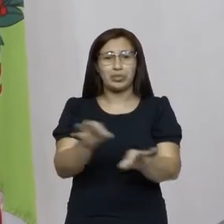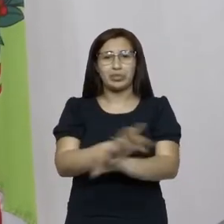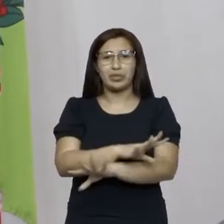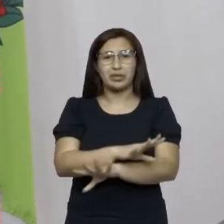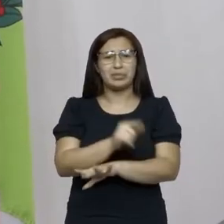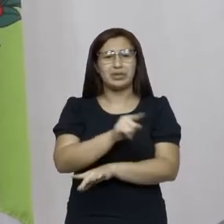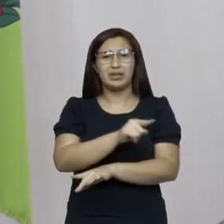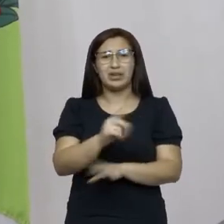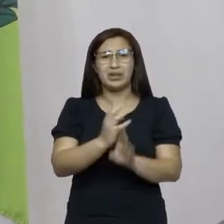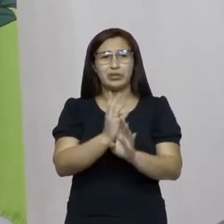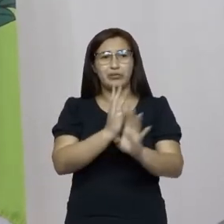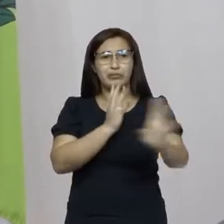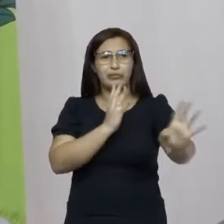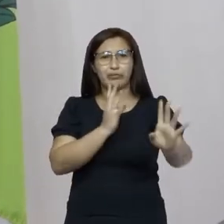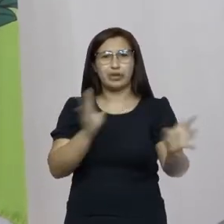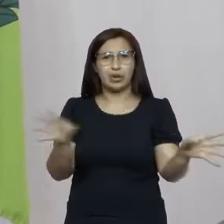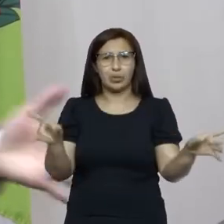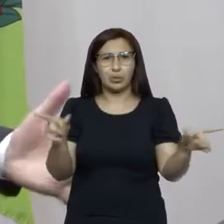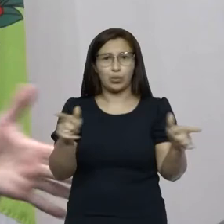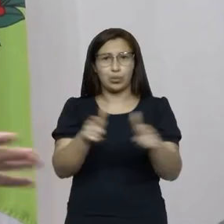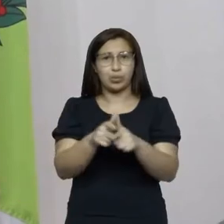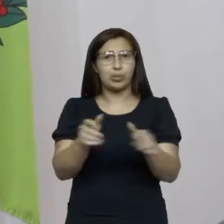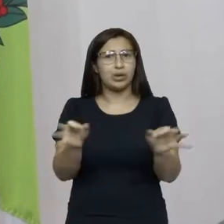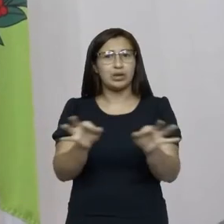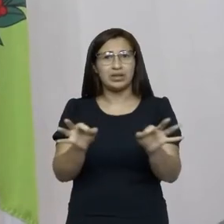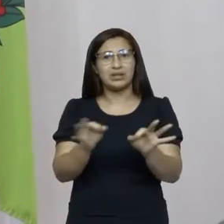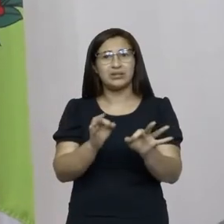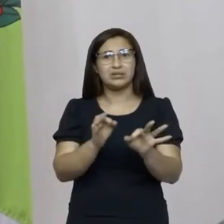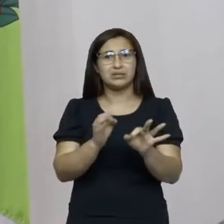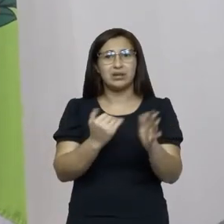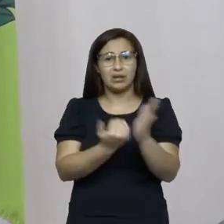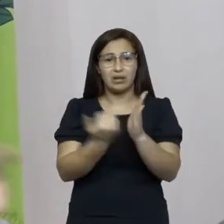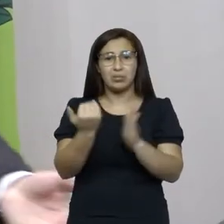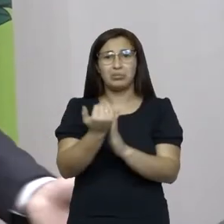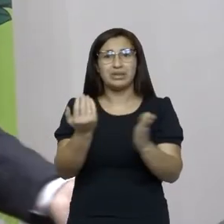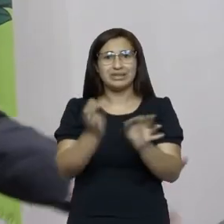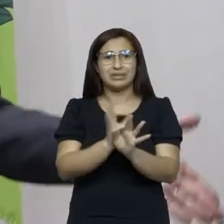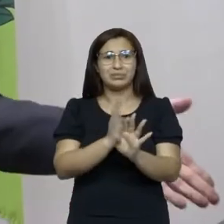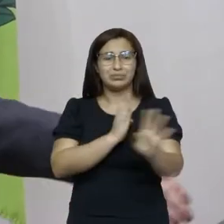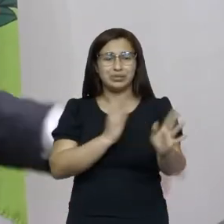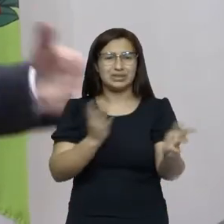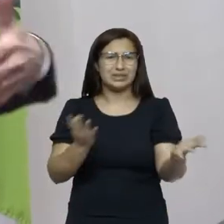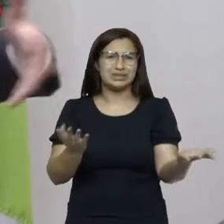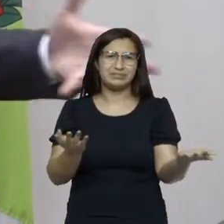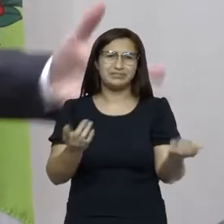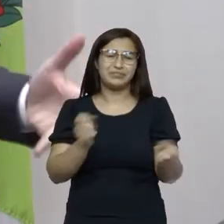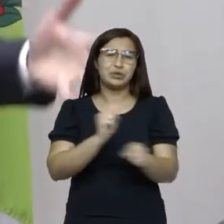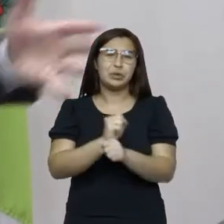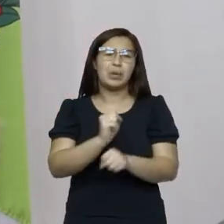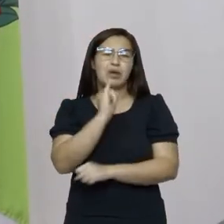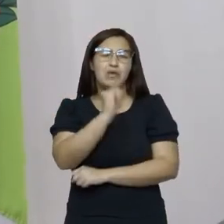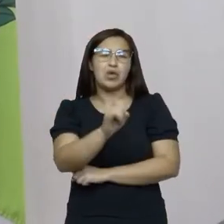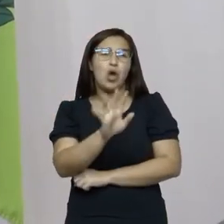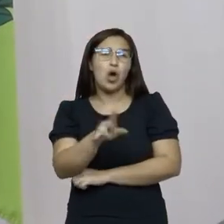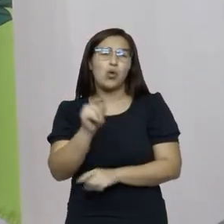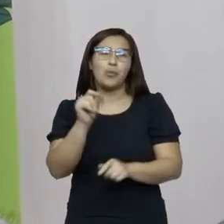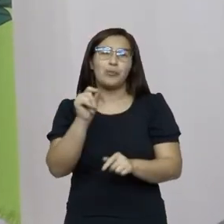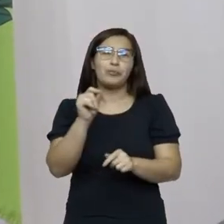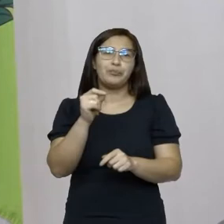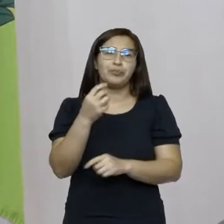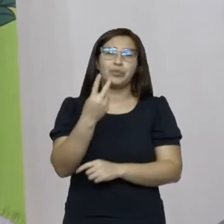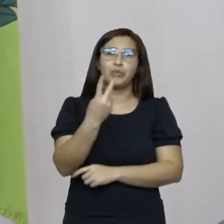gigantesca fila de pessoas nas listas de espera de cirurgias não adianta dizer olha vamos fazer duas três mil